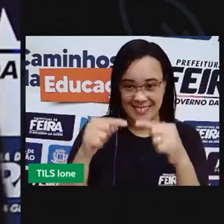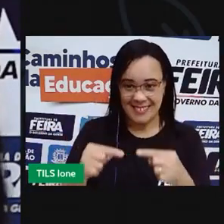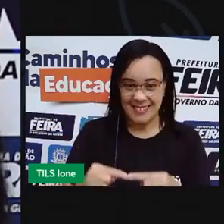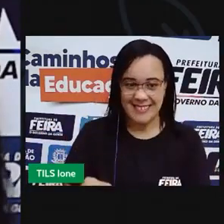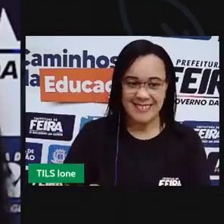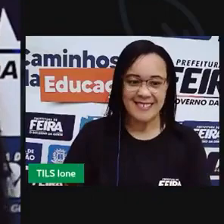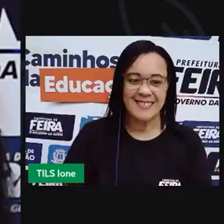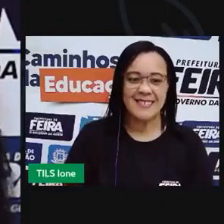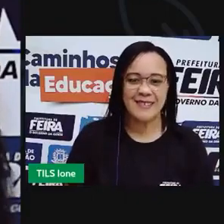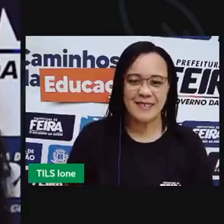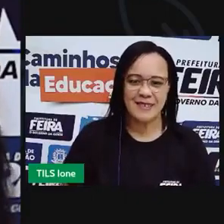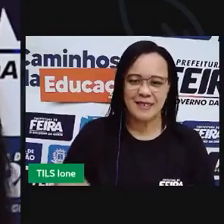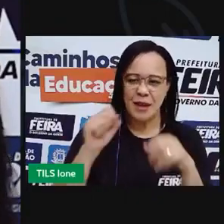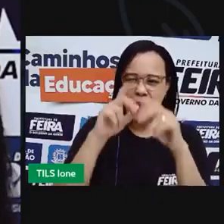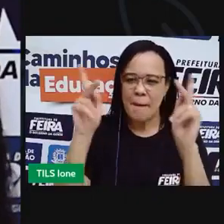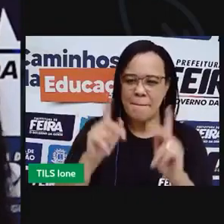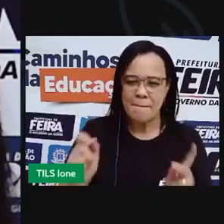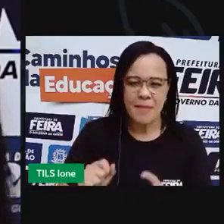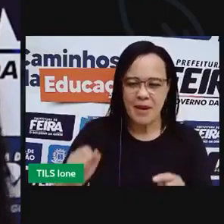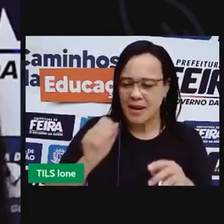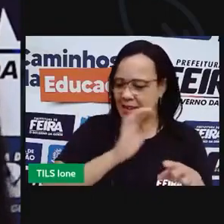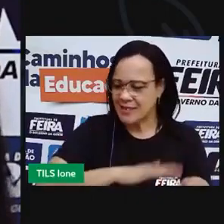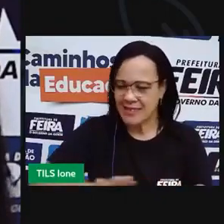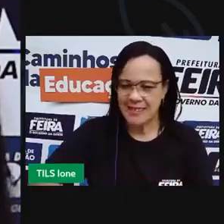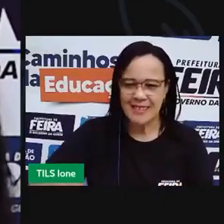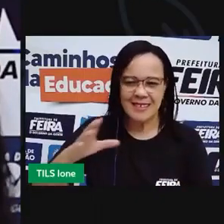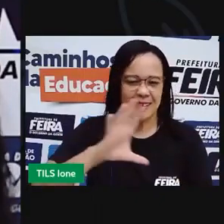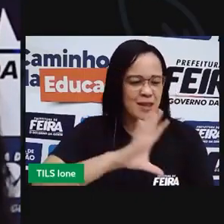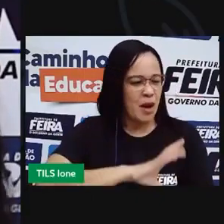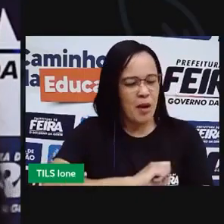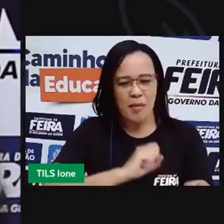a paz, esperança e